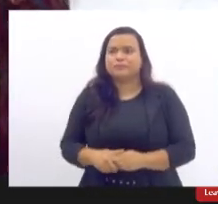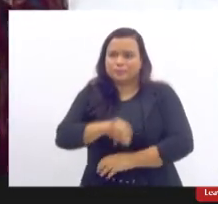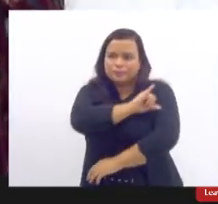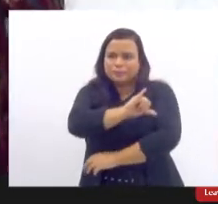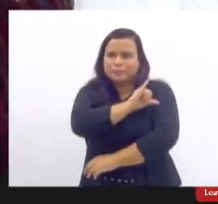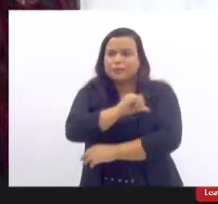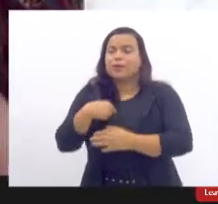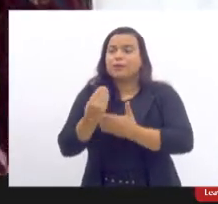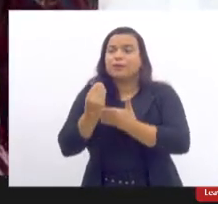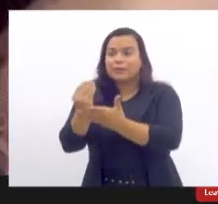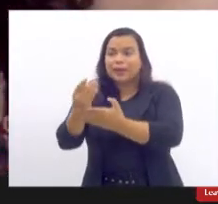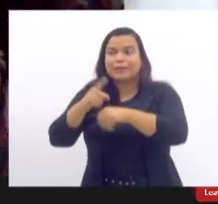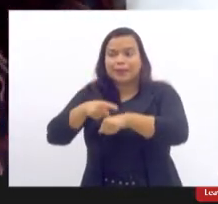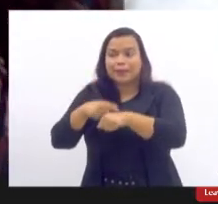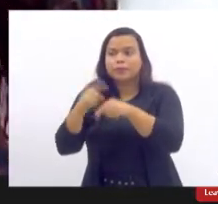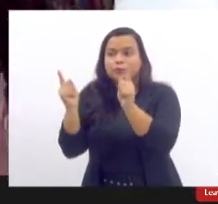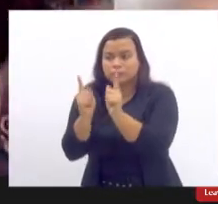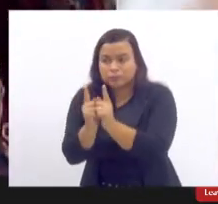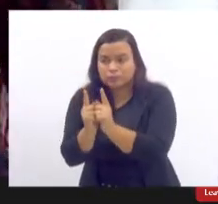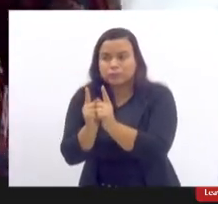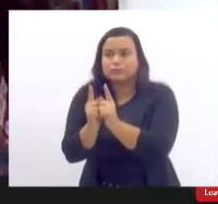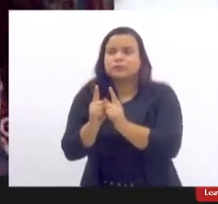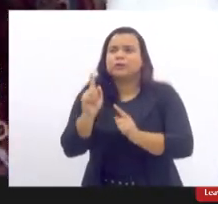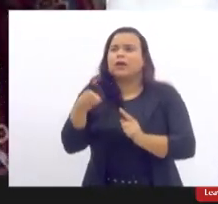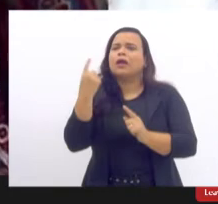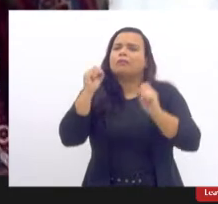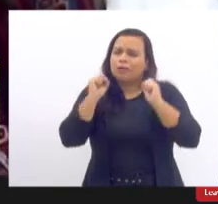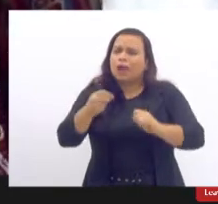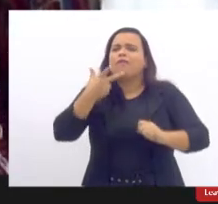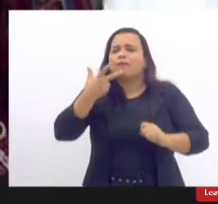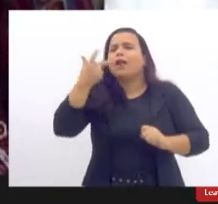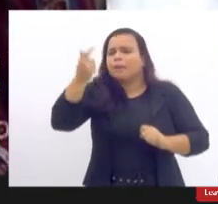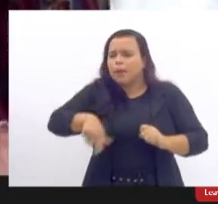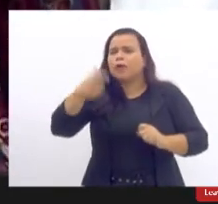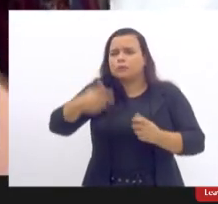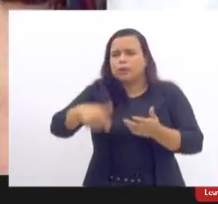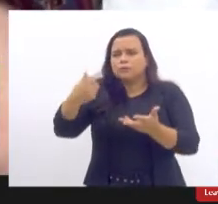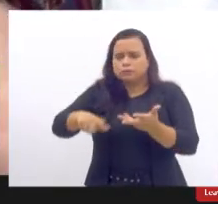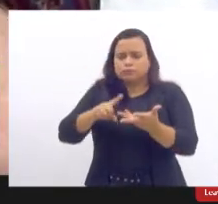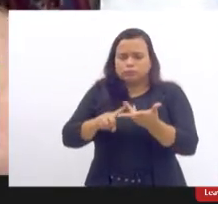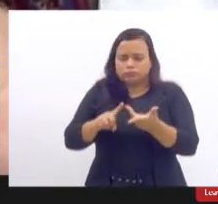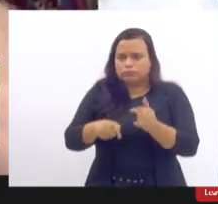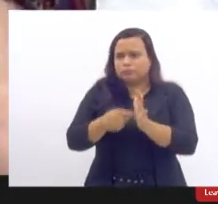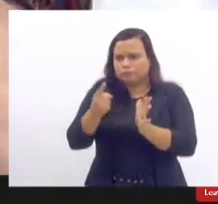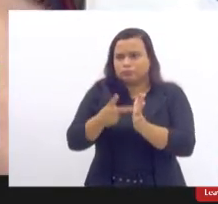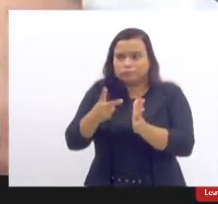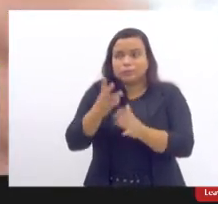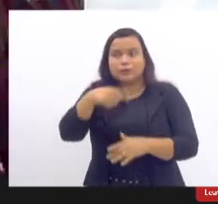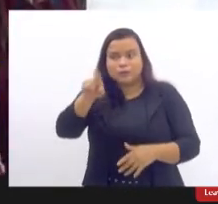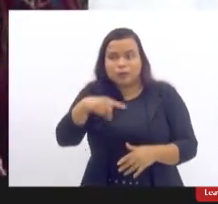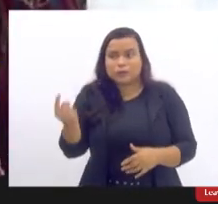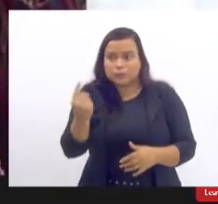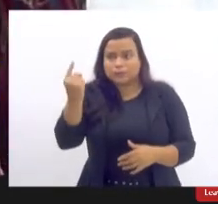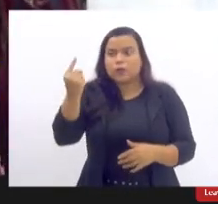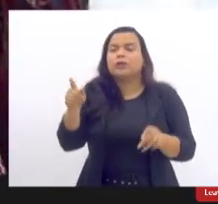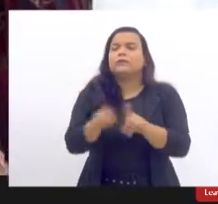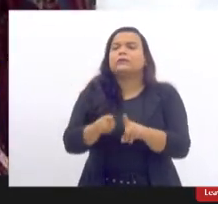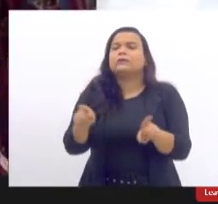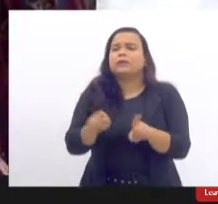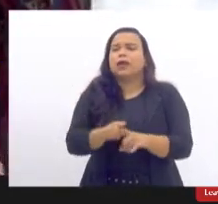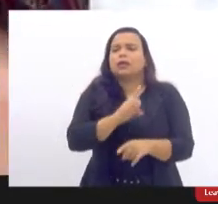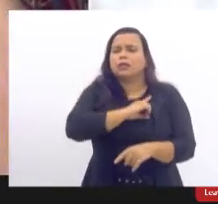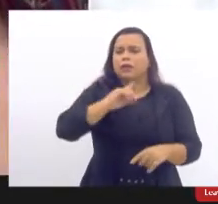vão haver questionamentos e as pessoas vão poder voltar a falar. Tanto vocês, pioneiras, quanto a